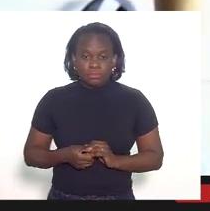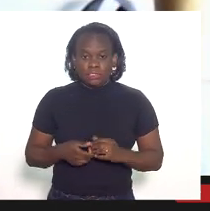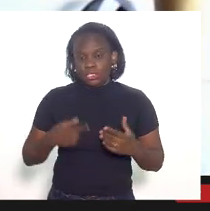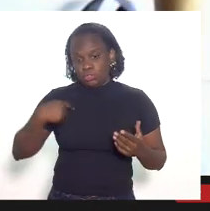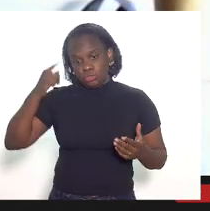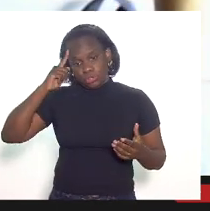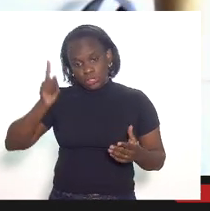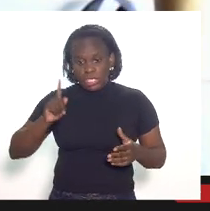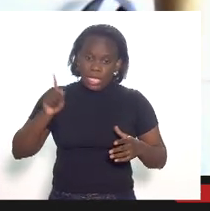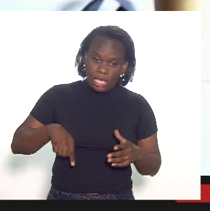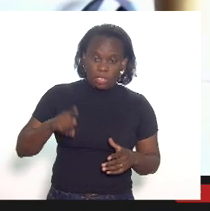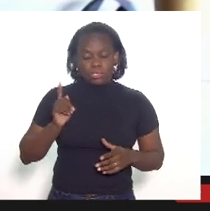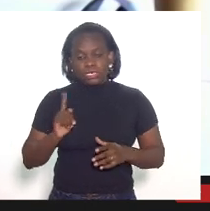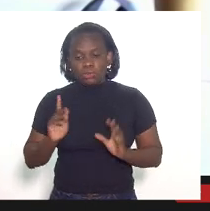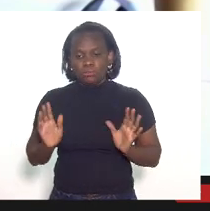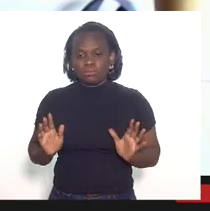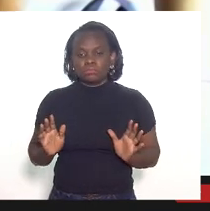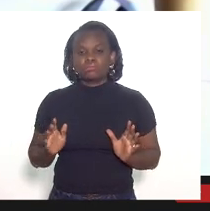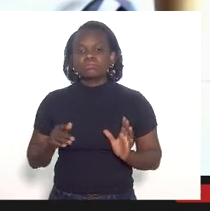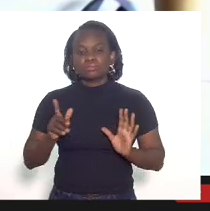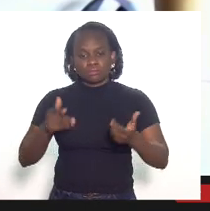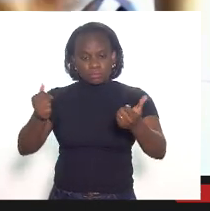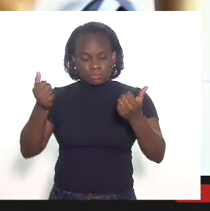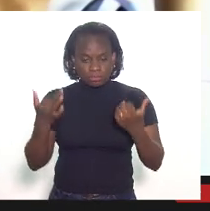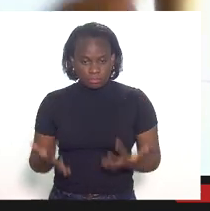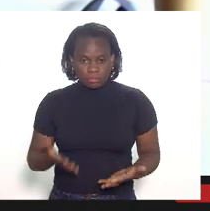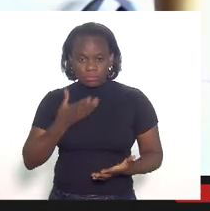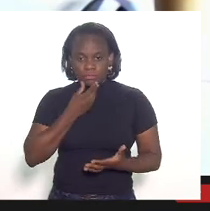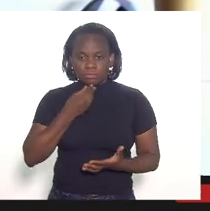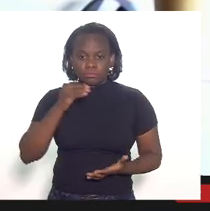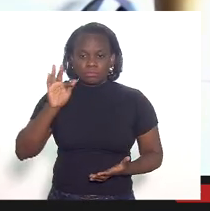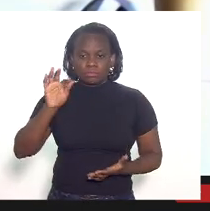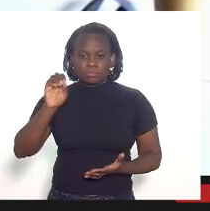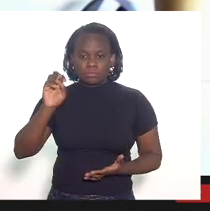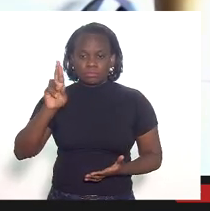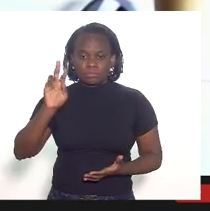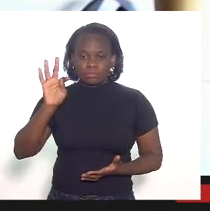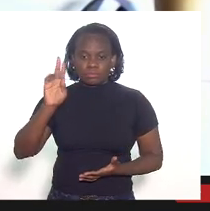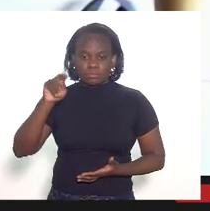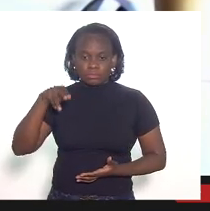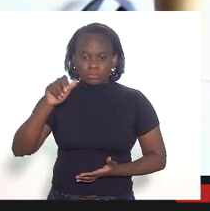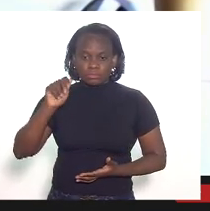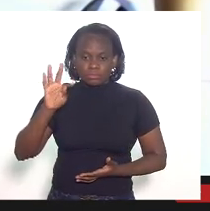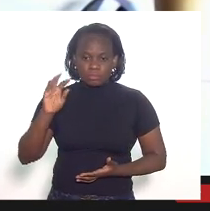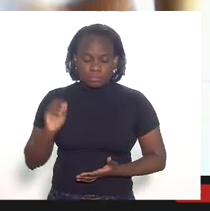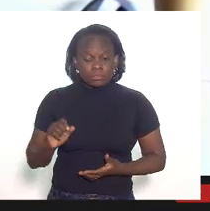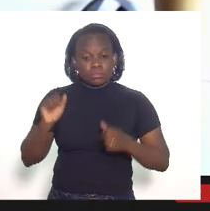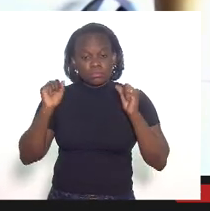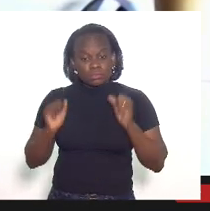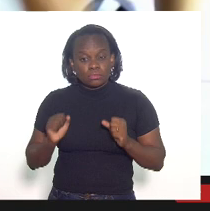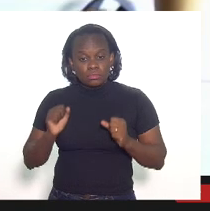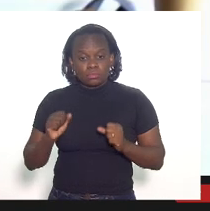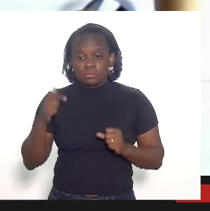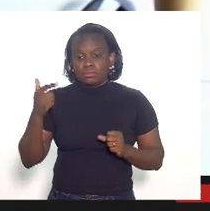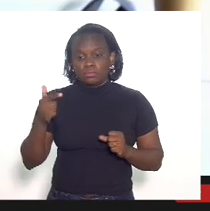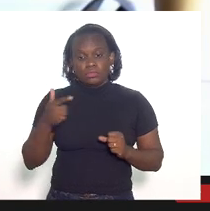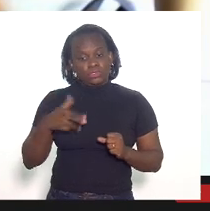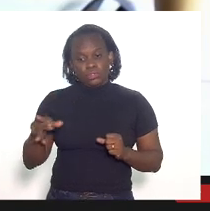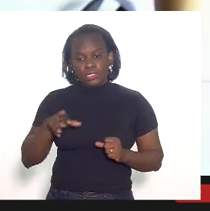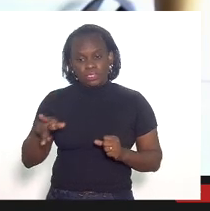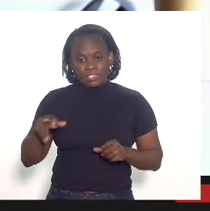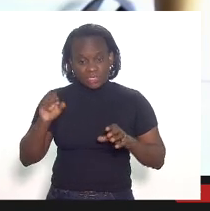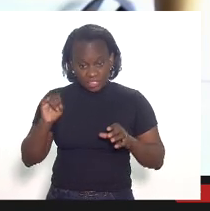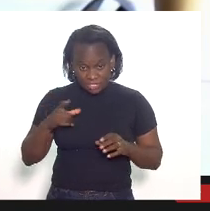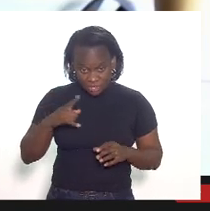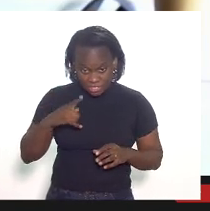não sei se é ou não pelo que falou aqui o doutor Fortunato possivelmente não é se tivesse